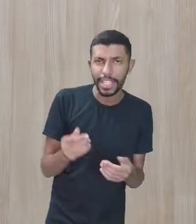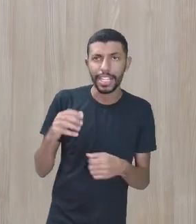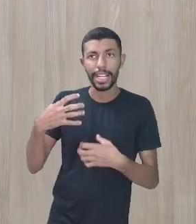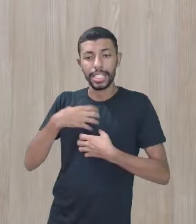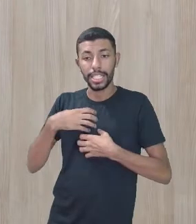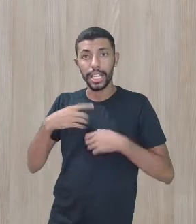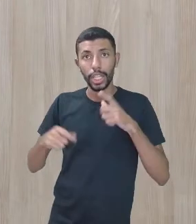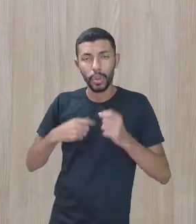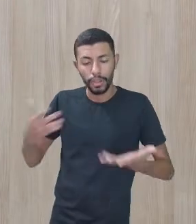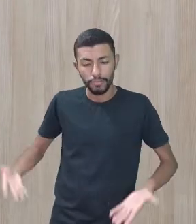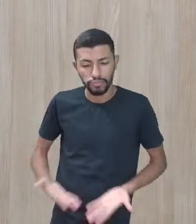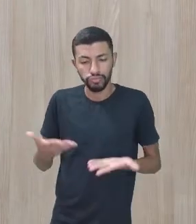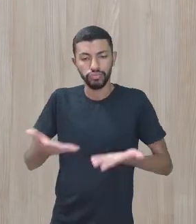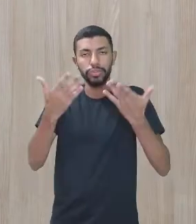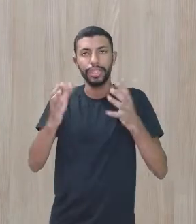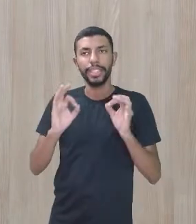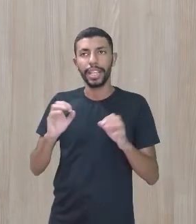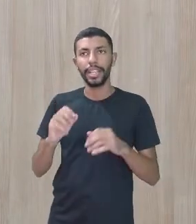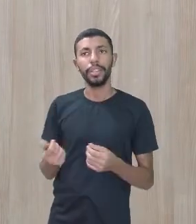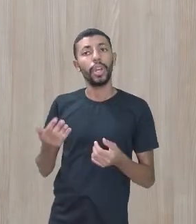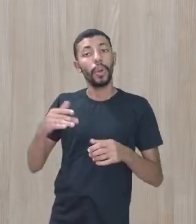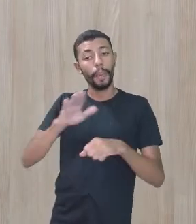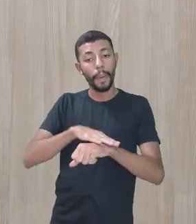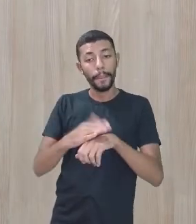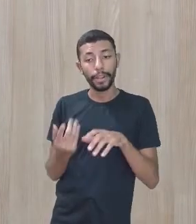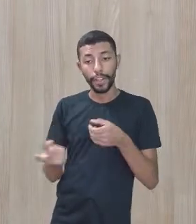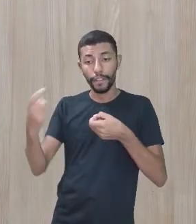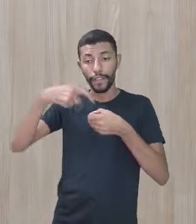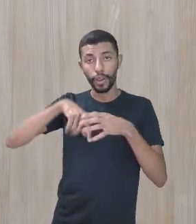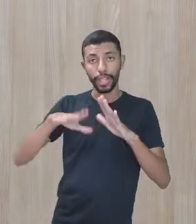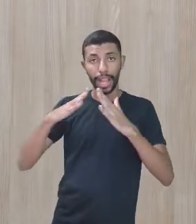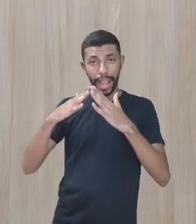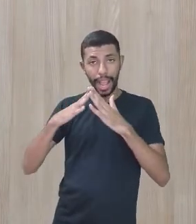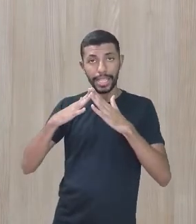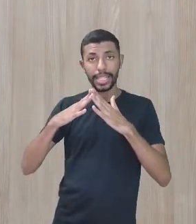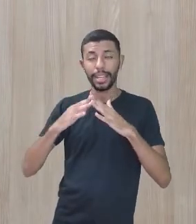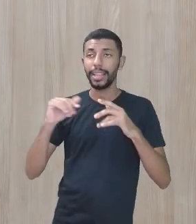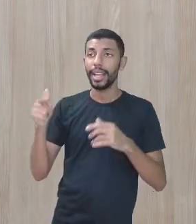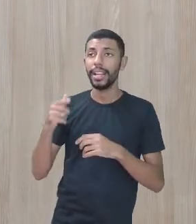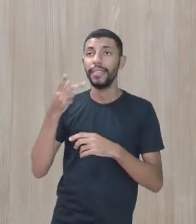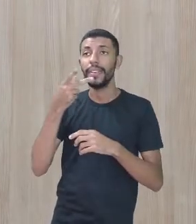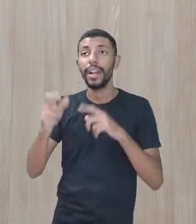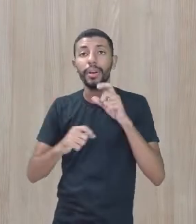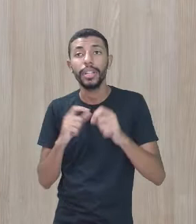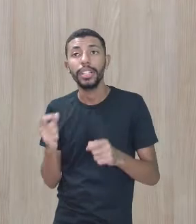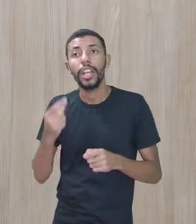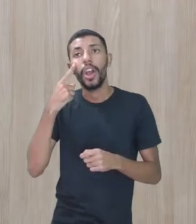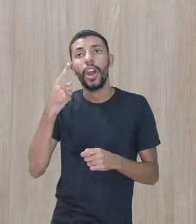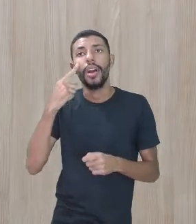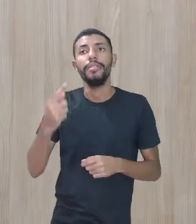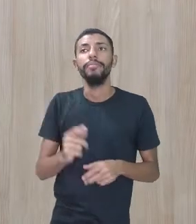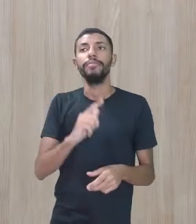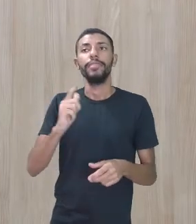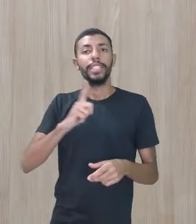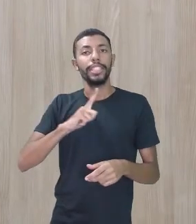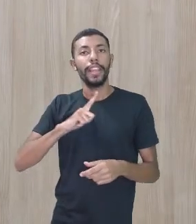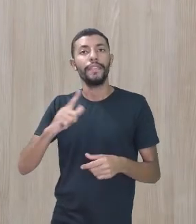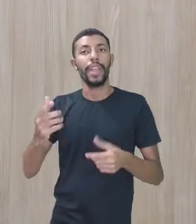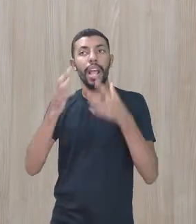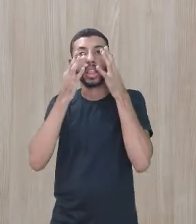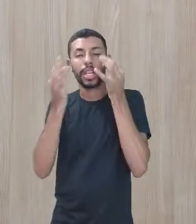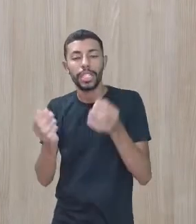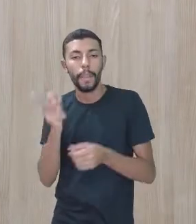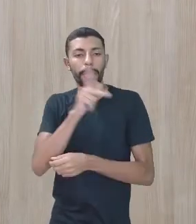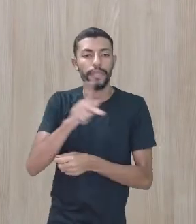ou que a secretária, ou que a coordenação, ou que a professora, ou que o colega deu atenção, conversou e